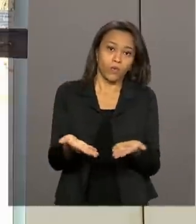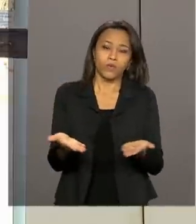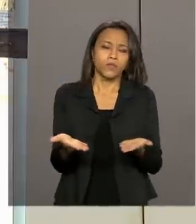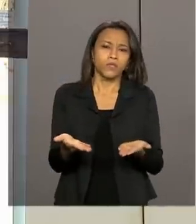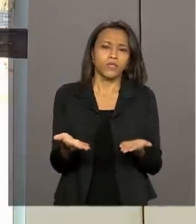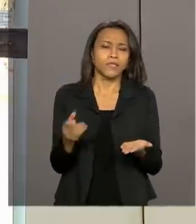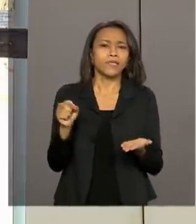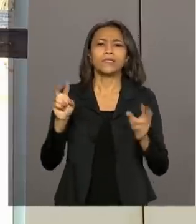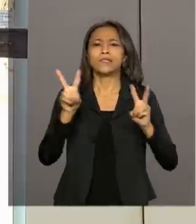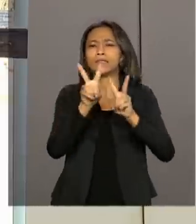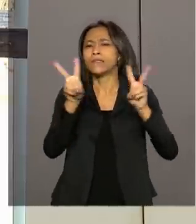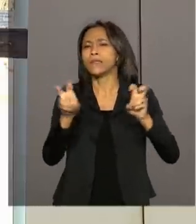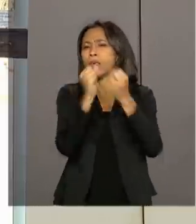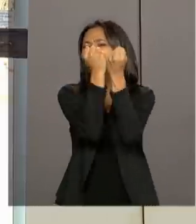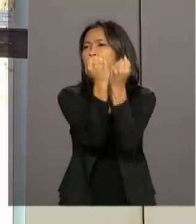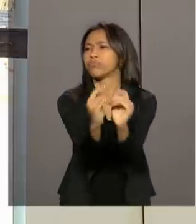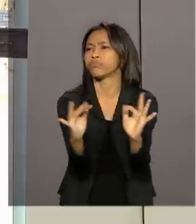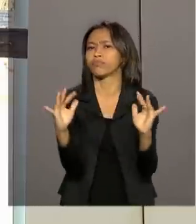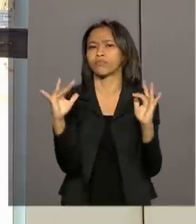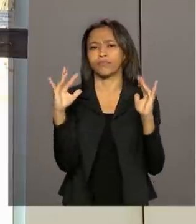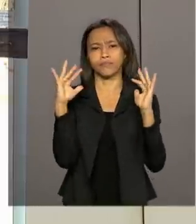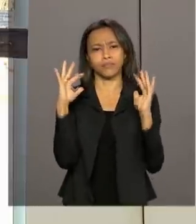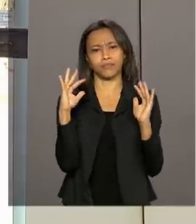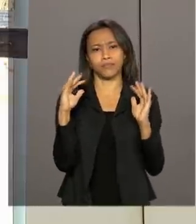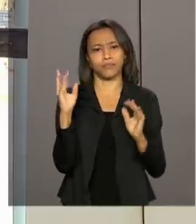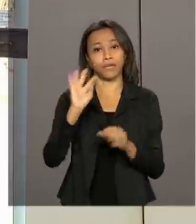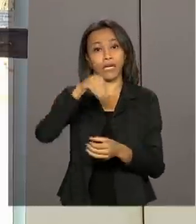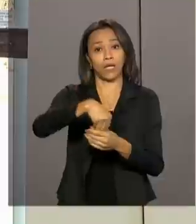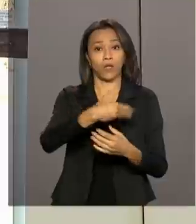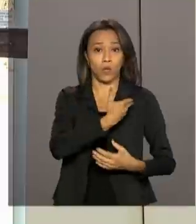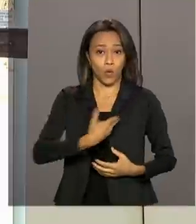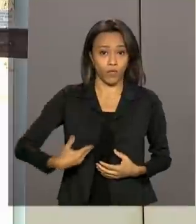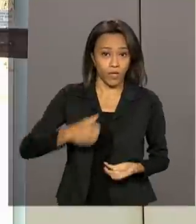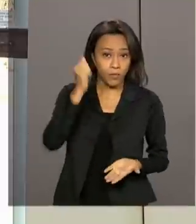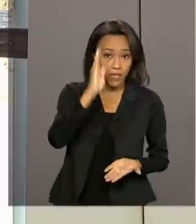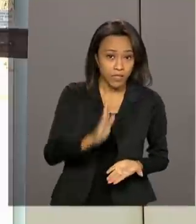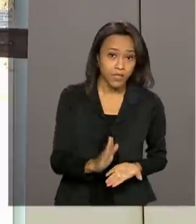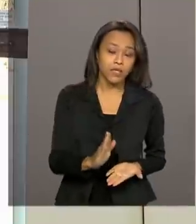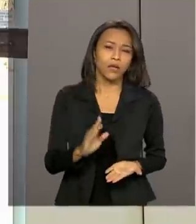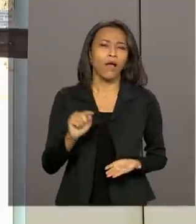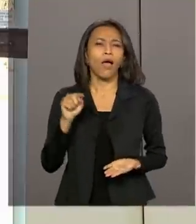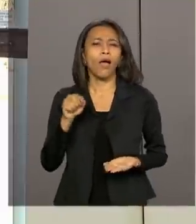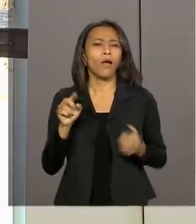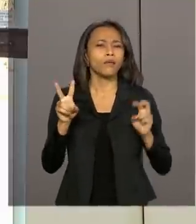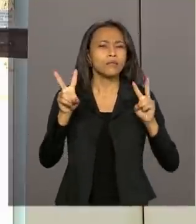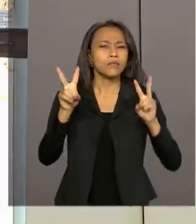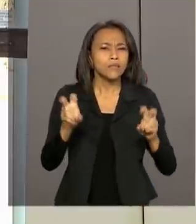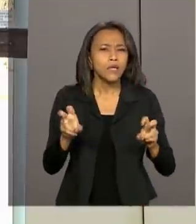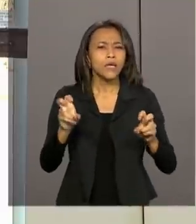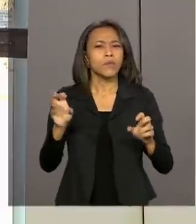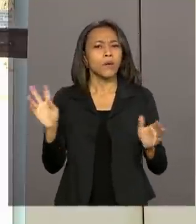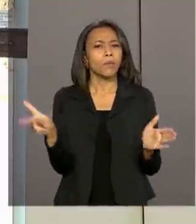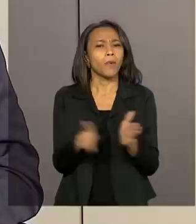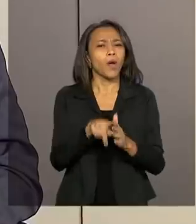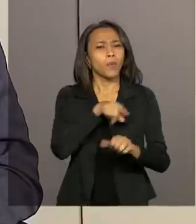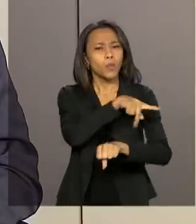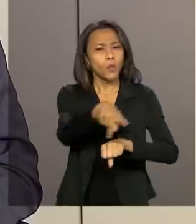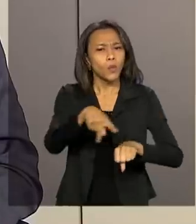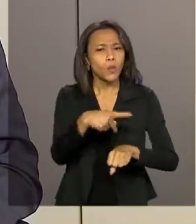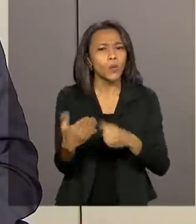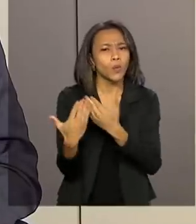ambiental no governo brasileiro? É uma questão que é de Estado, diríamos assim?